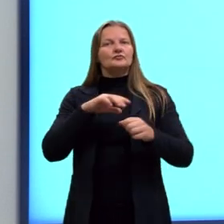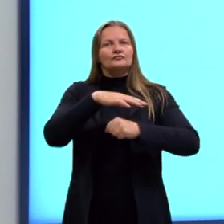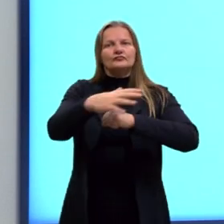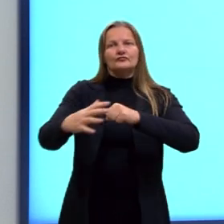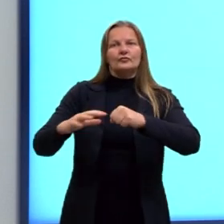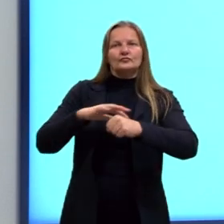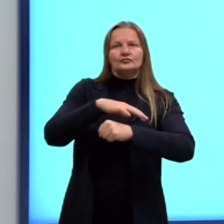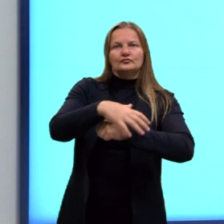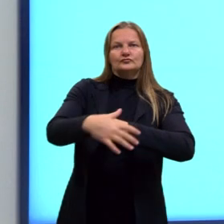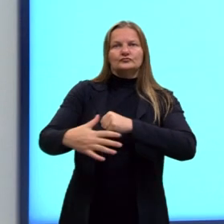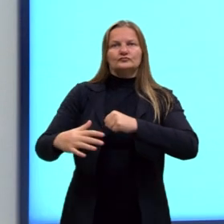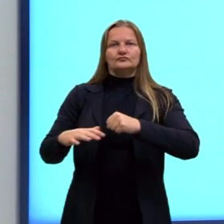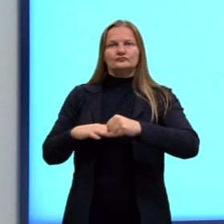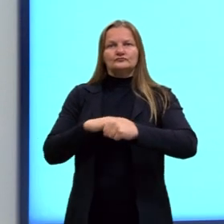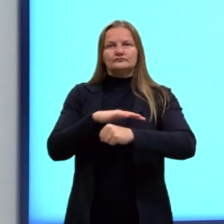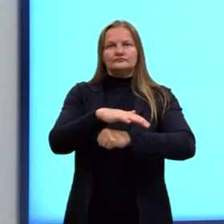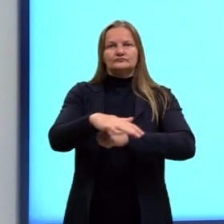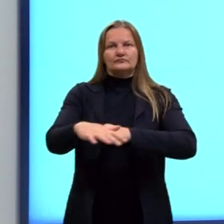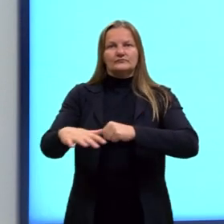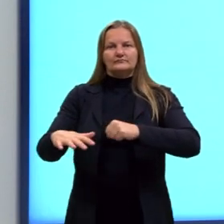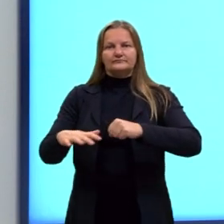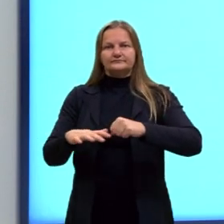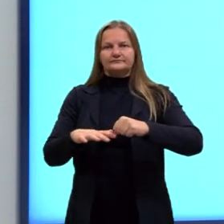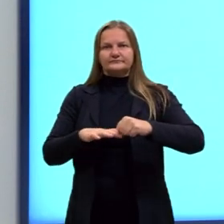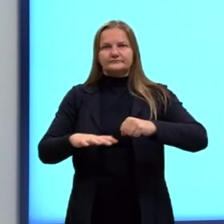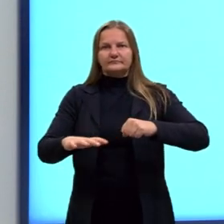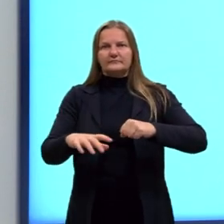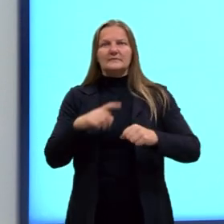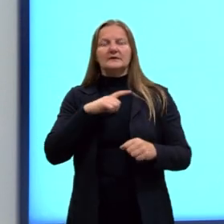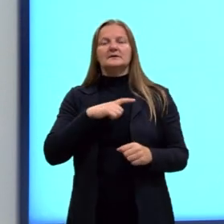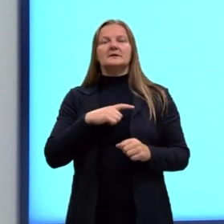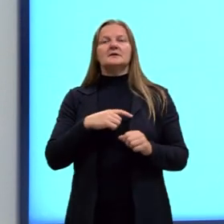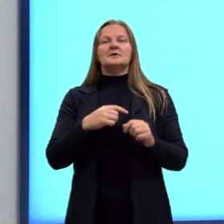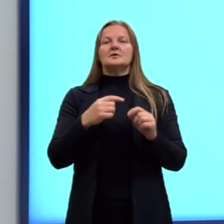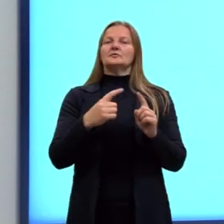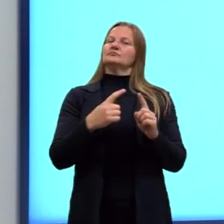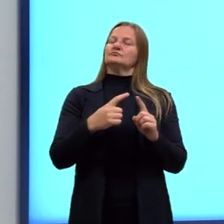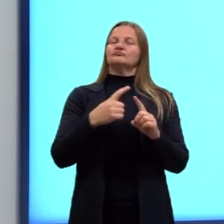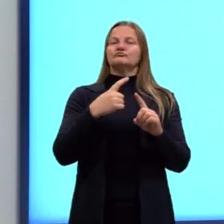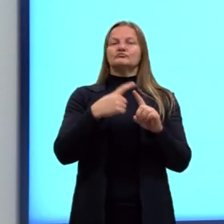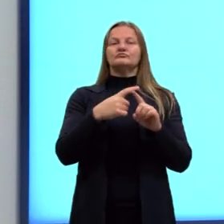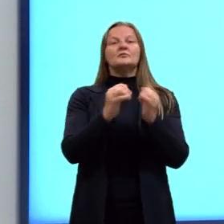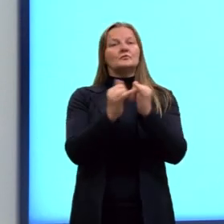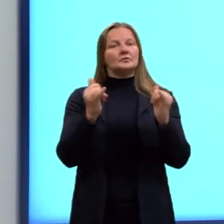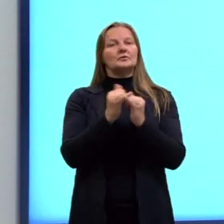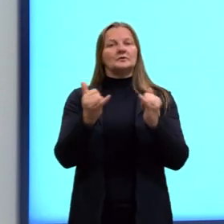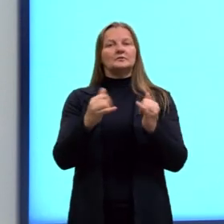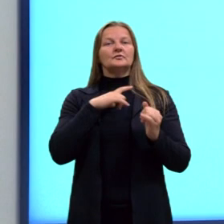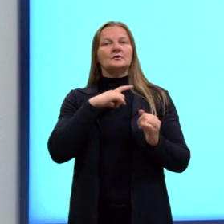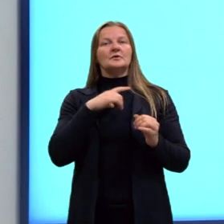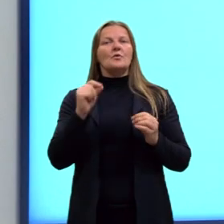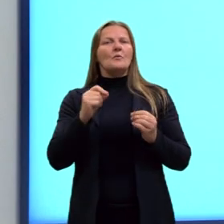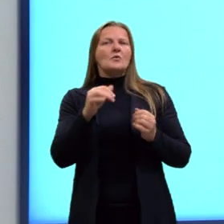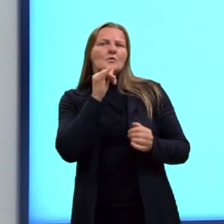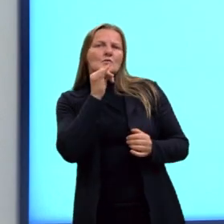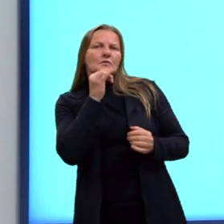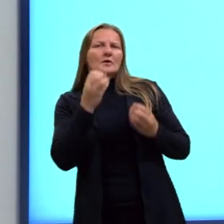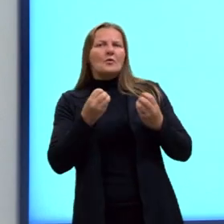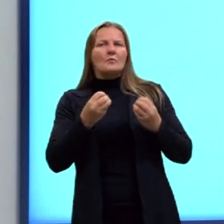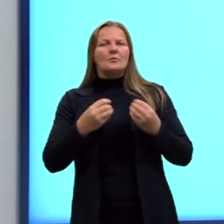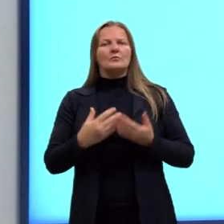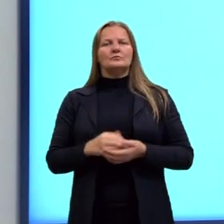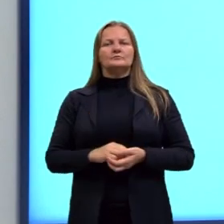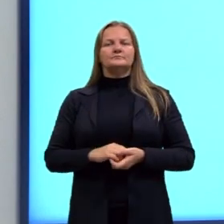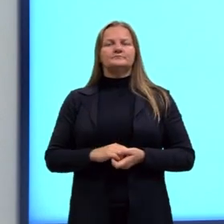Bom, então, basicamente, se a gente tem uma carga única, elétrica, e a gente quer testar o campo.